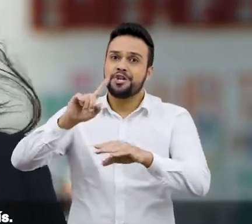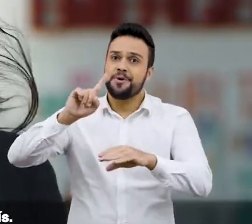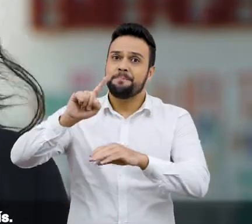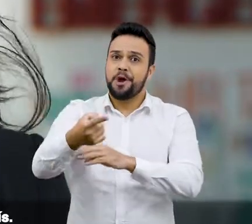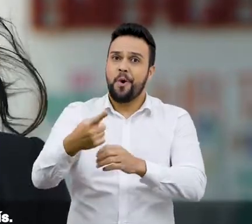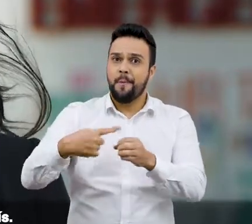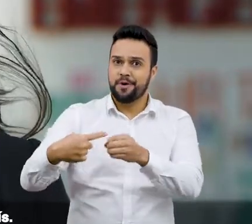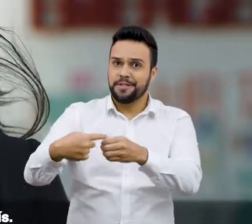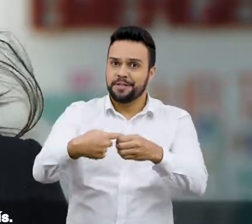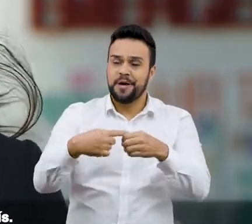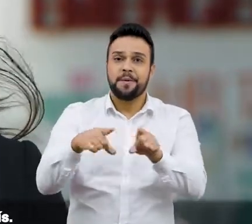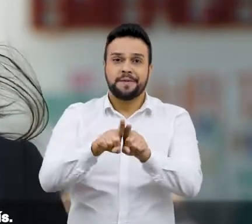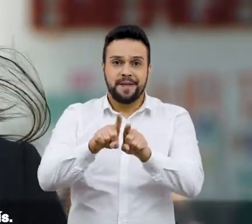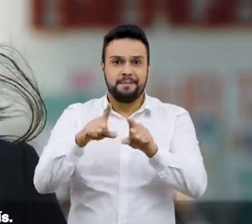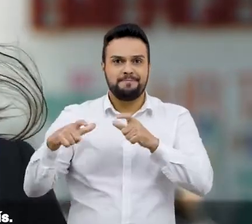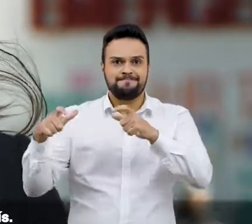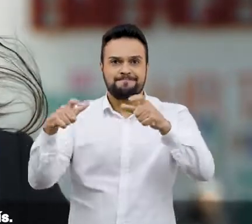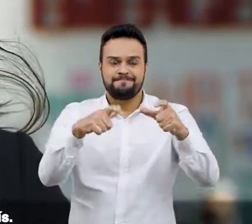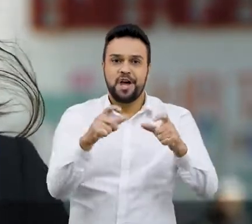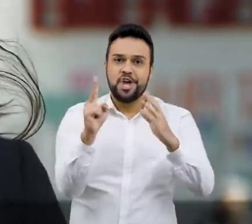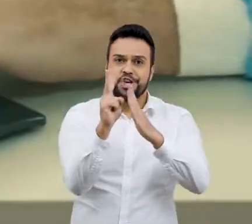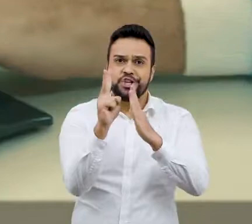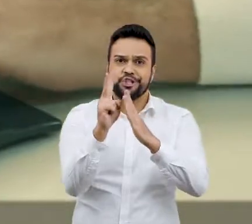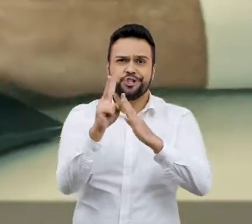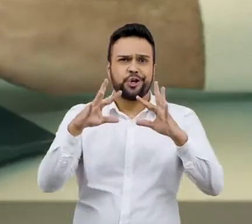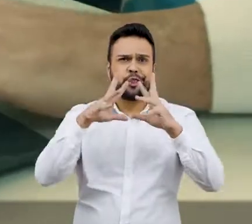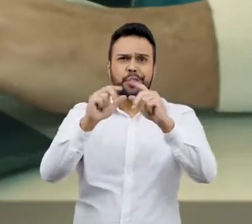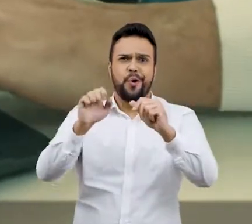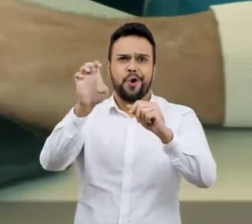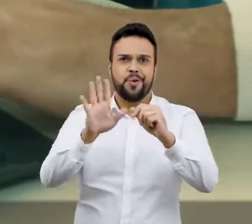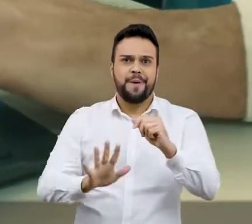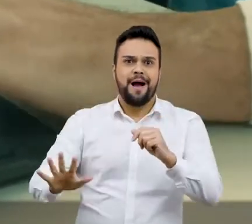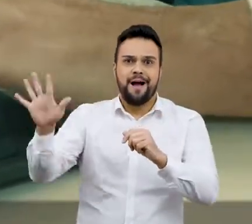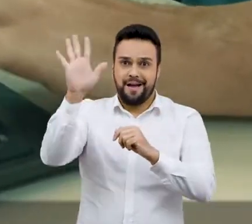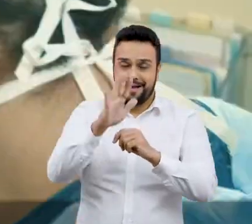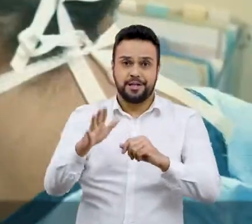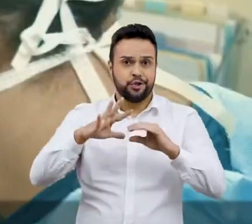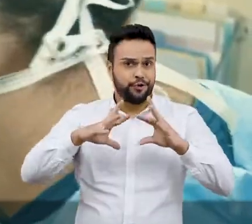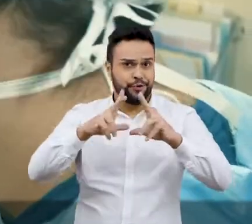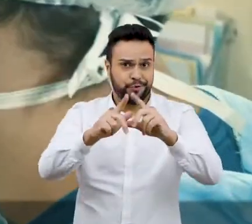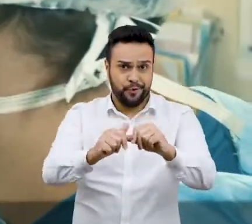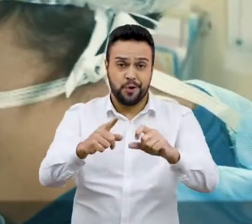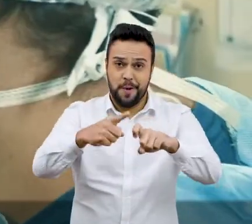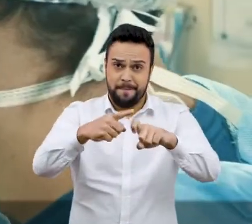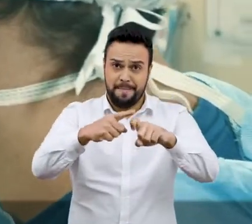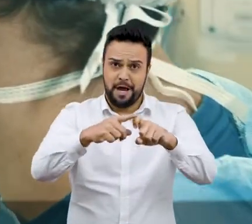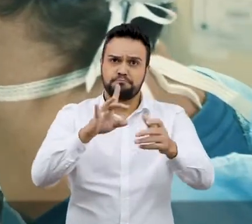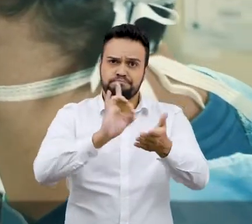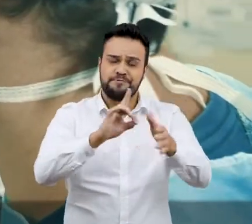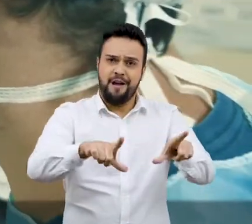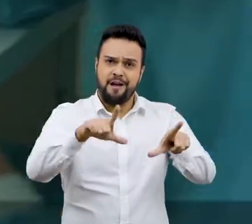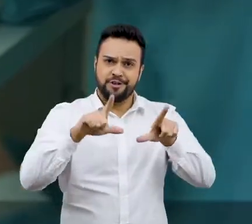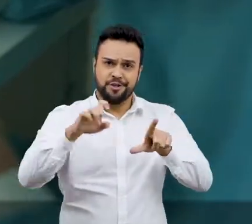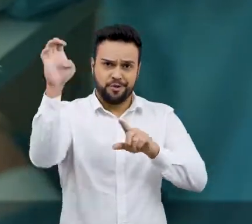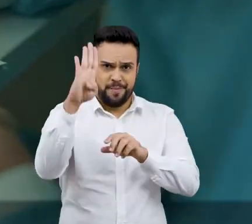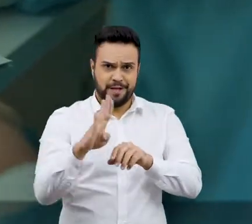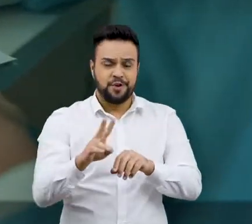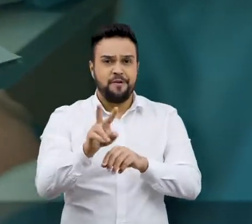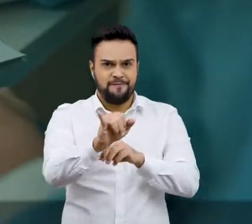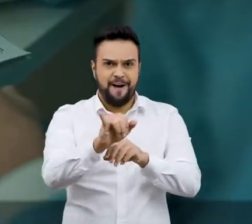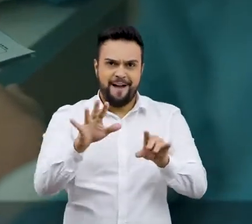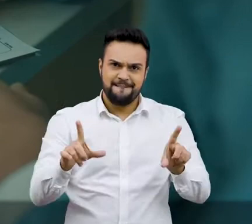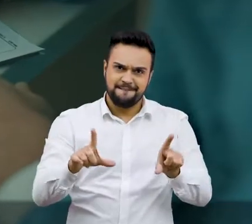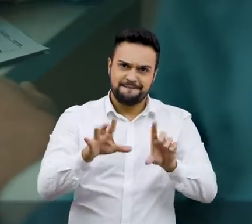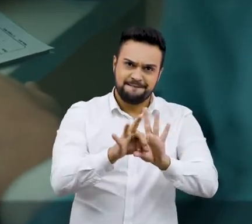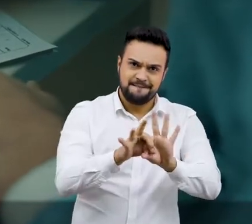municípios e distritos indígenas de todo o país. Estes médicos, todos com registro no Brasil, vão se juntar aos quase